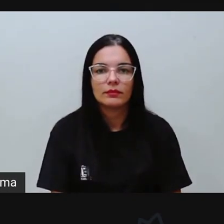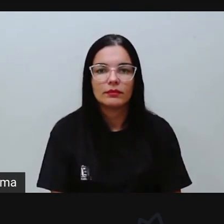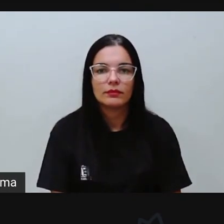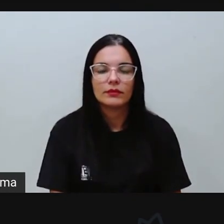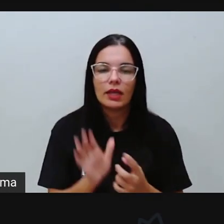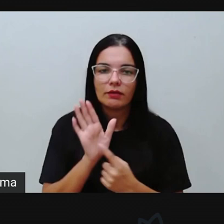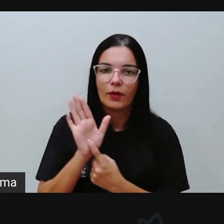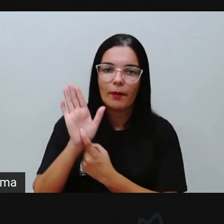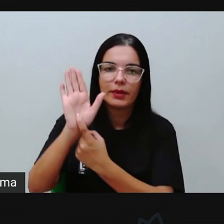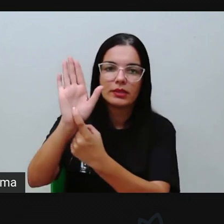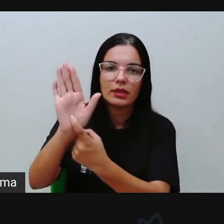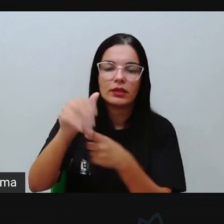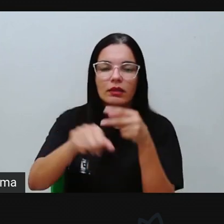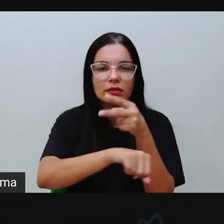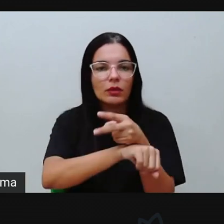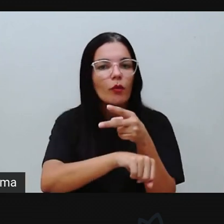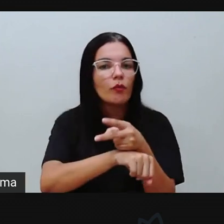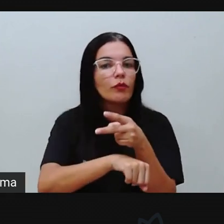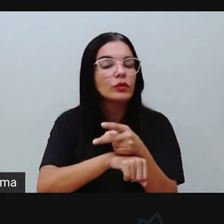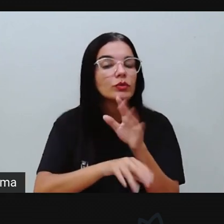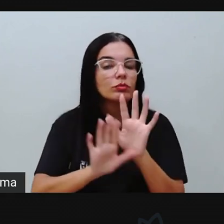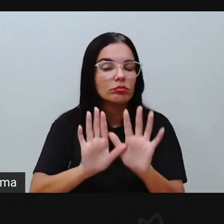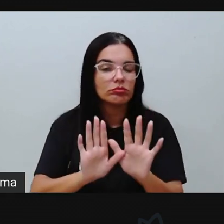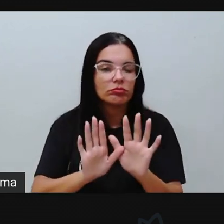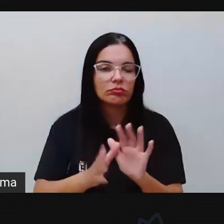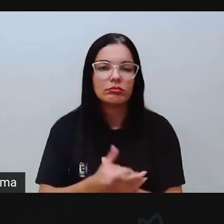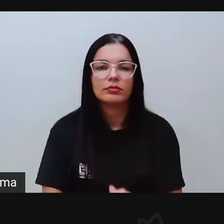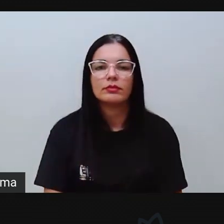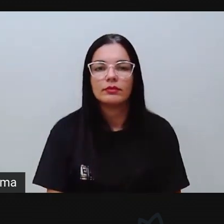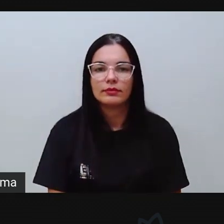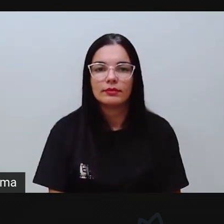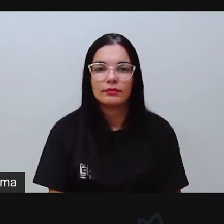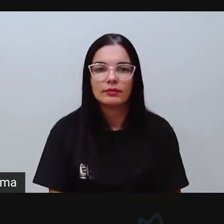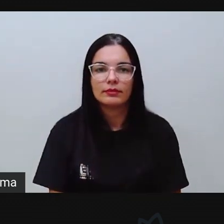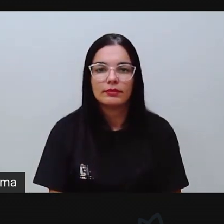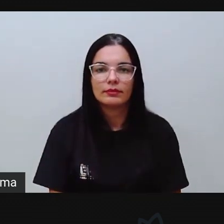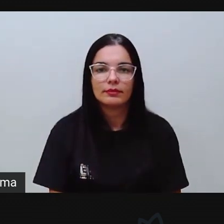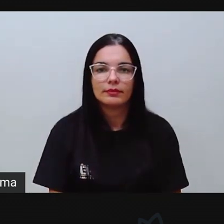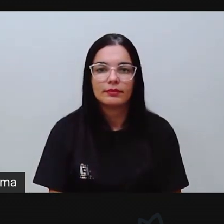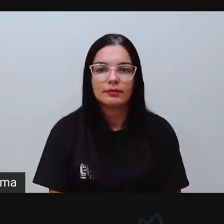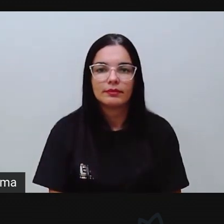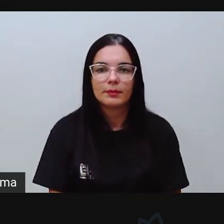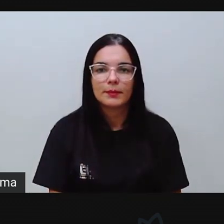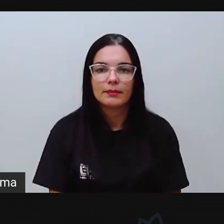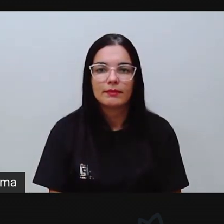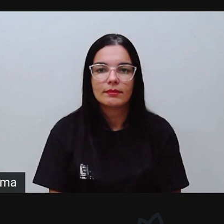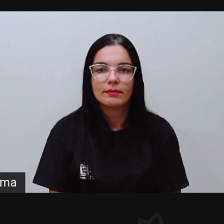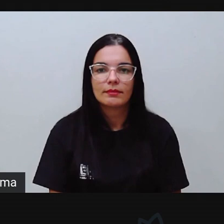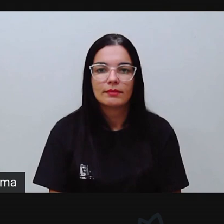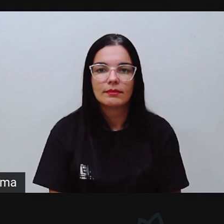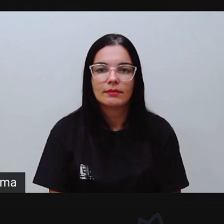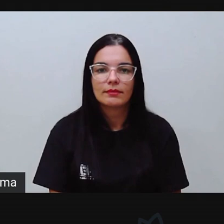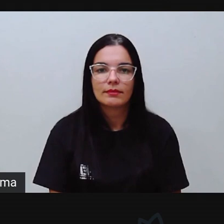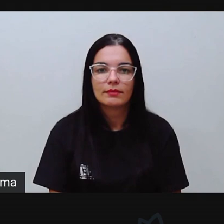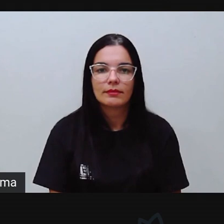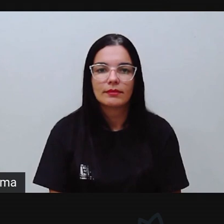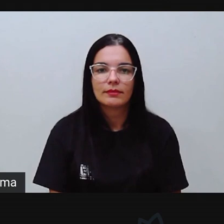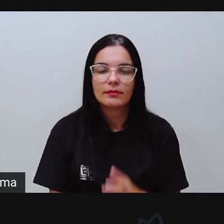vocês, vou compartilhar com vocês, para que vocês possam aprender um pouquinho mais